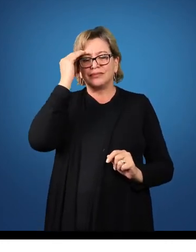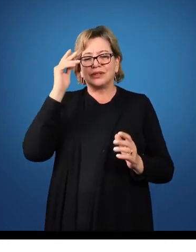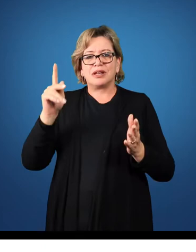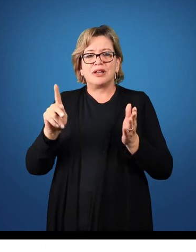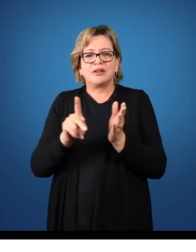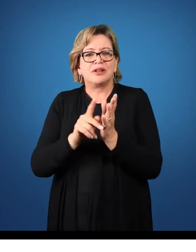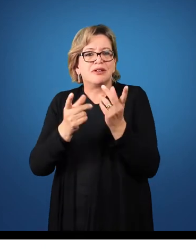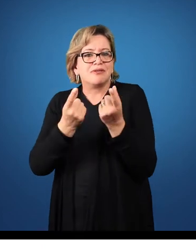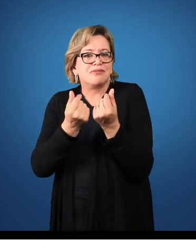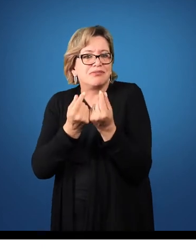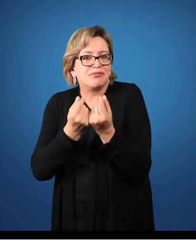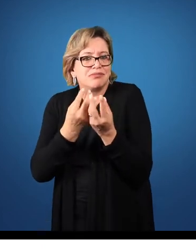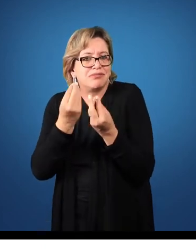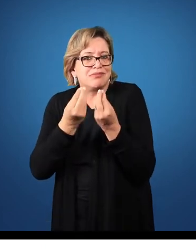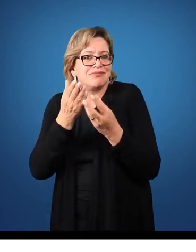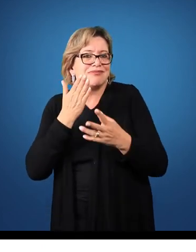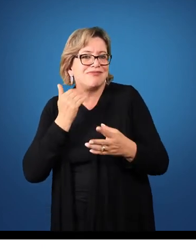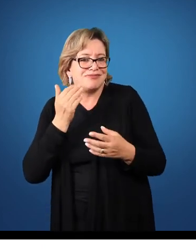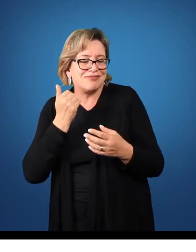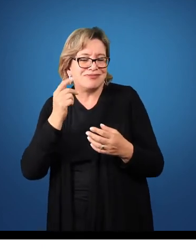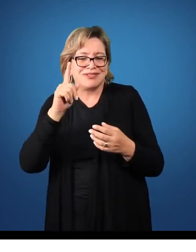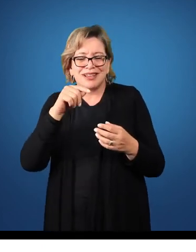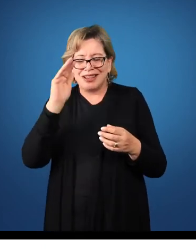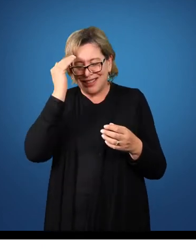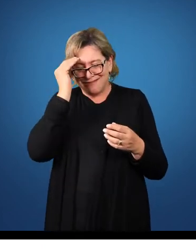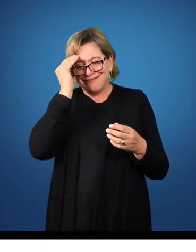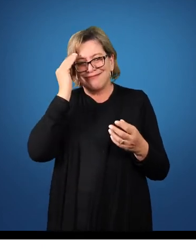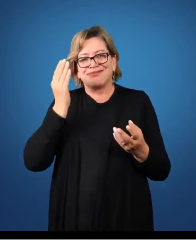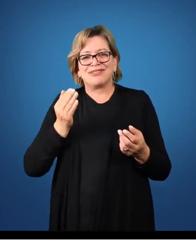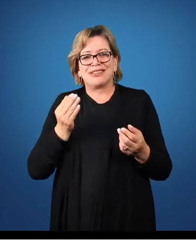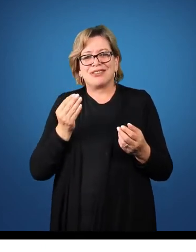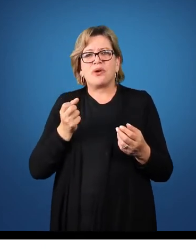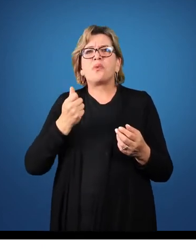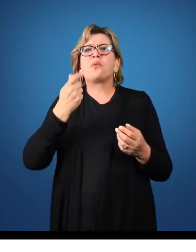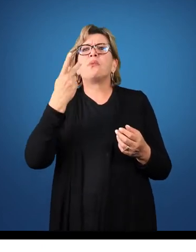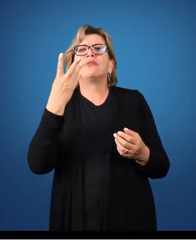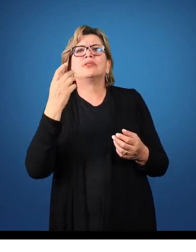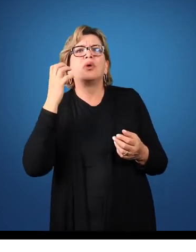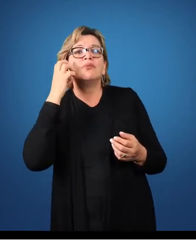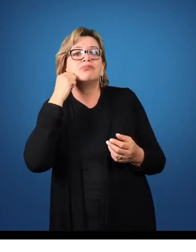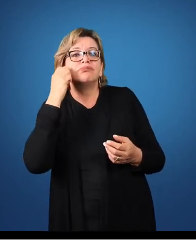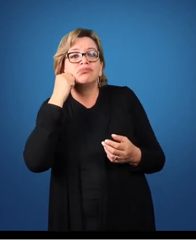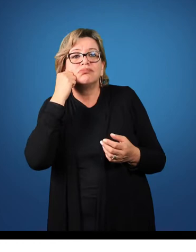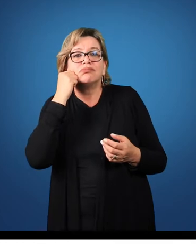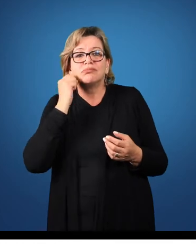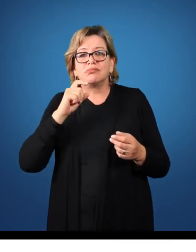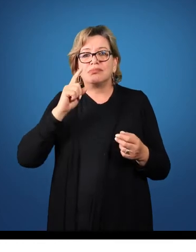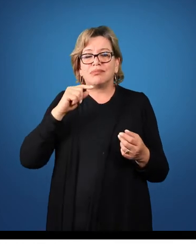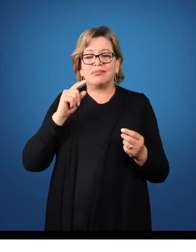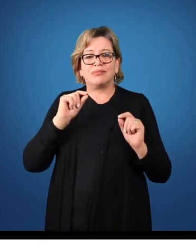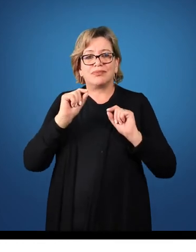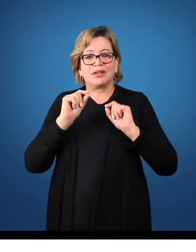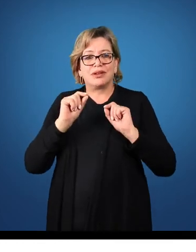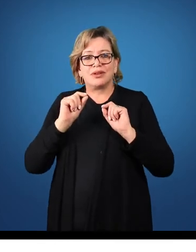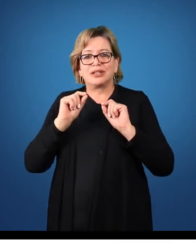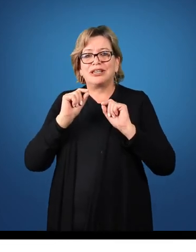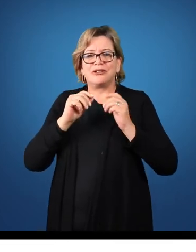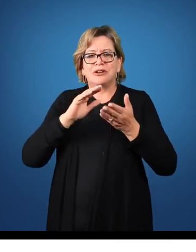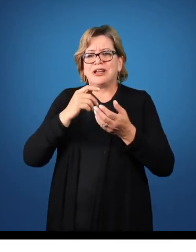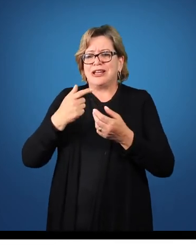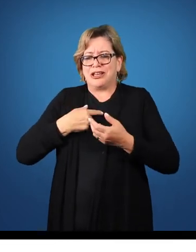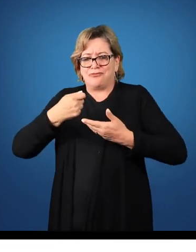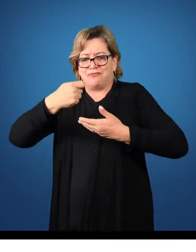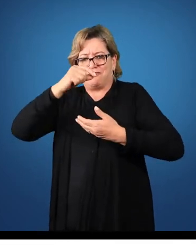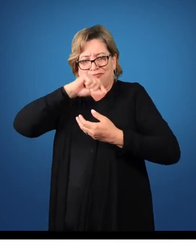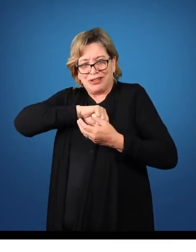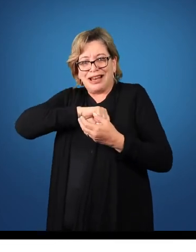financeira desta forma mais facilmente. Quanto que eu tenho de lucro é a sobra daquilo que eu